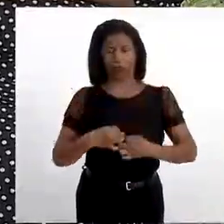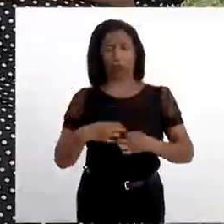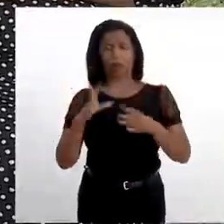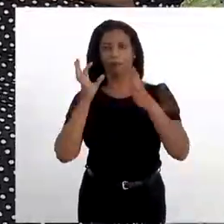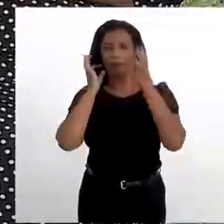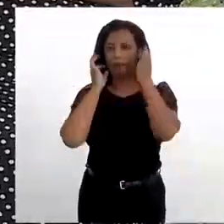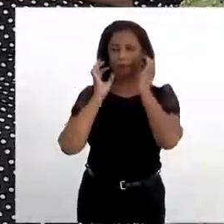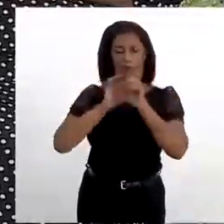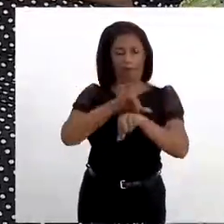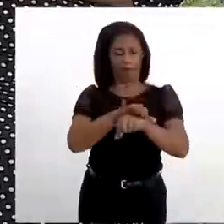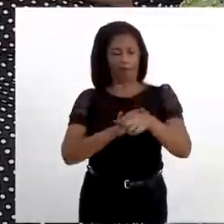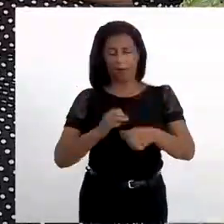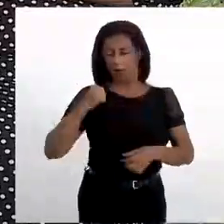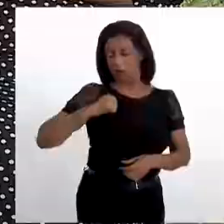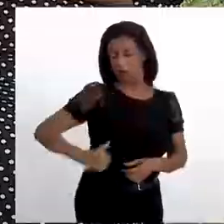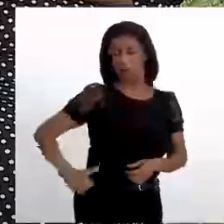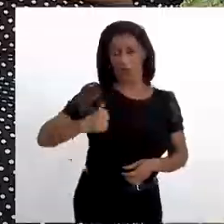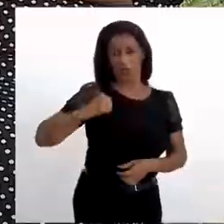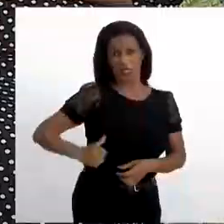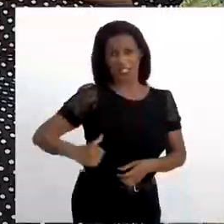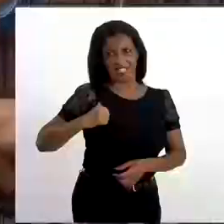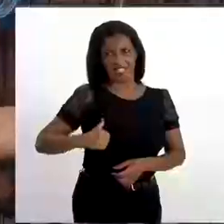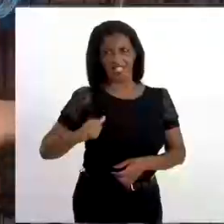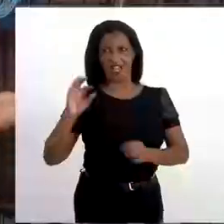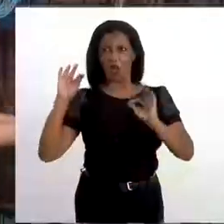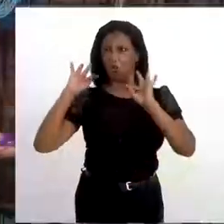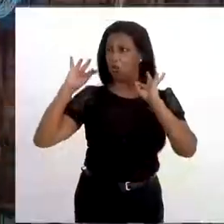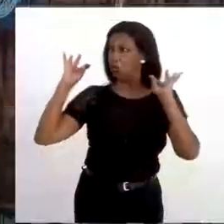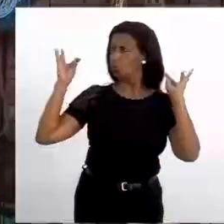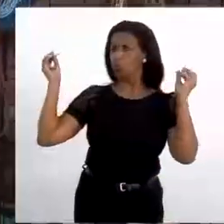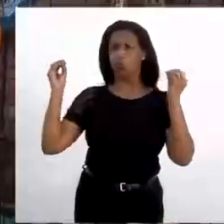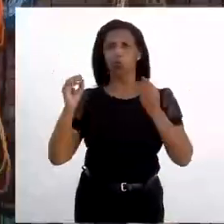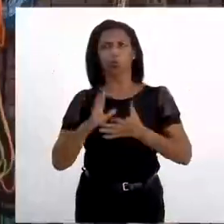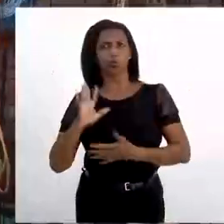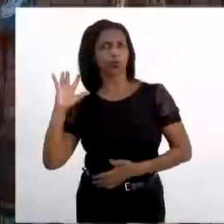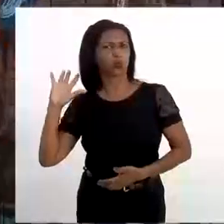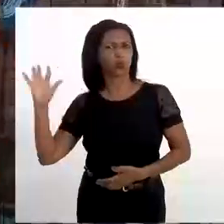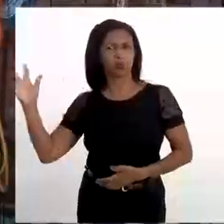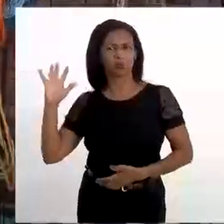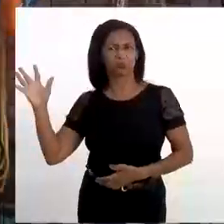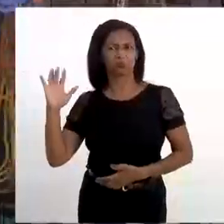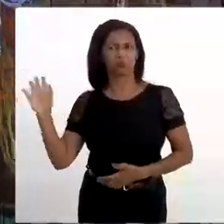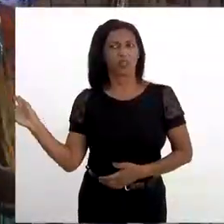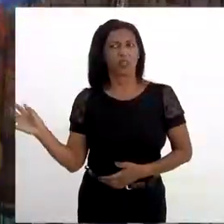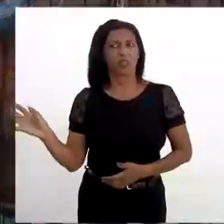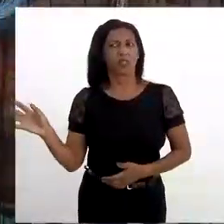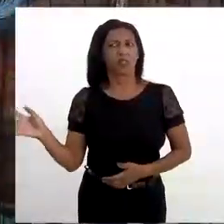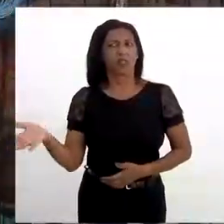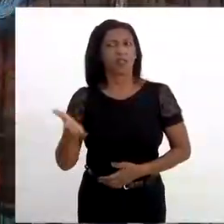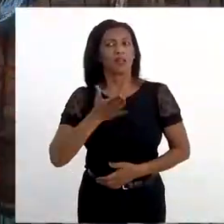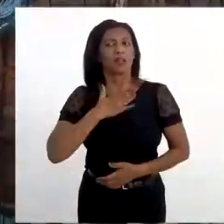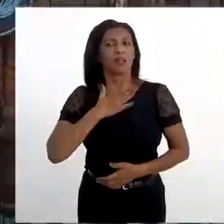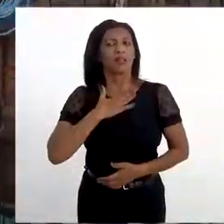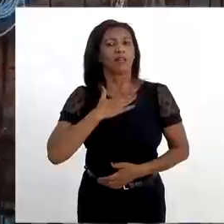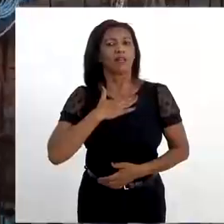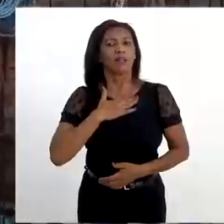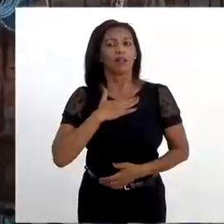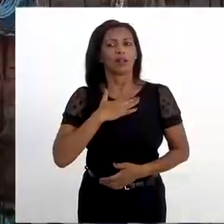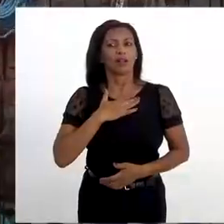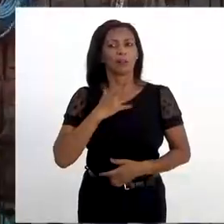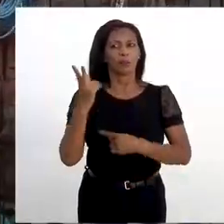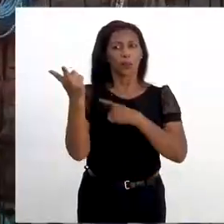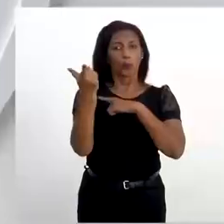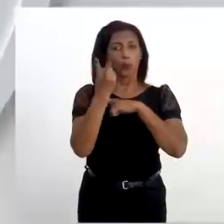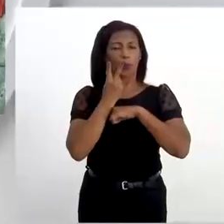nossos ornamentos, né? Nossas oficinas, isso aqui, isso aqui para a gente não é nem um ornamento. Isso aqui é uma coisa que a gente só usa